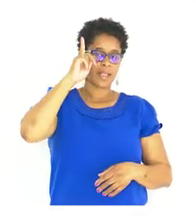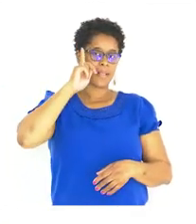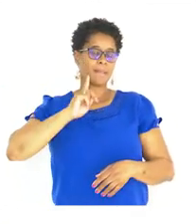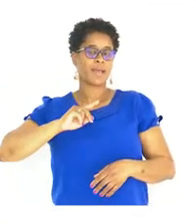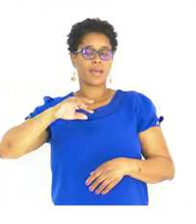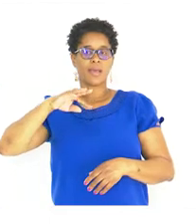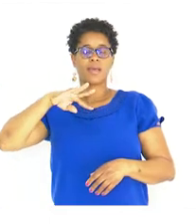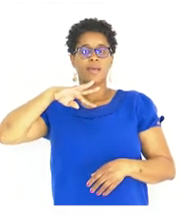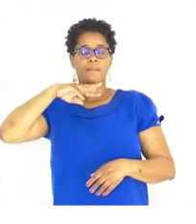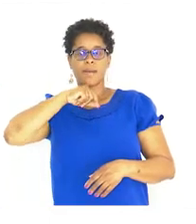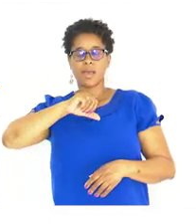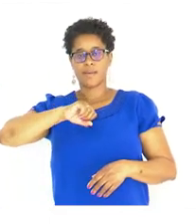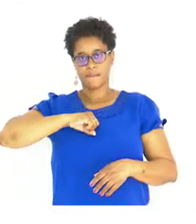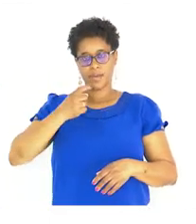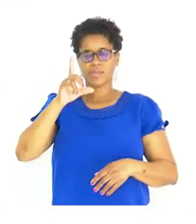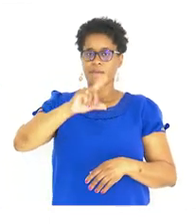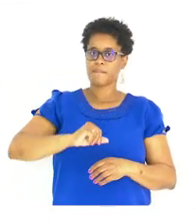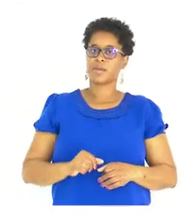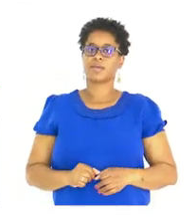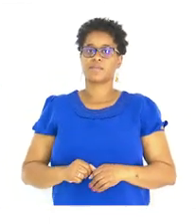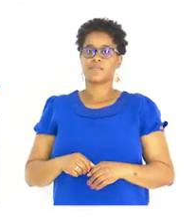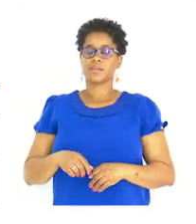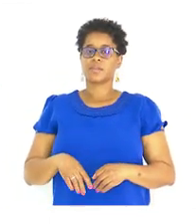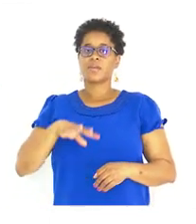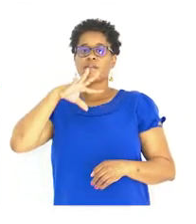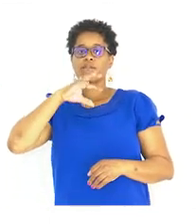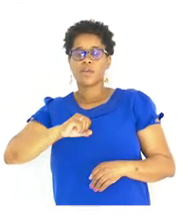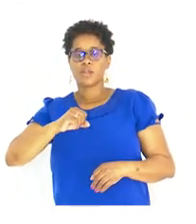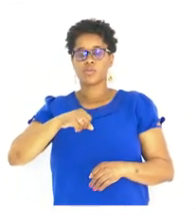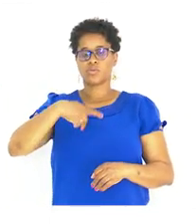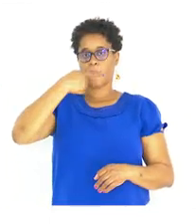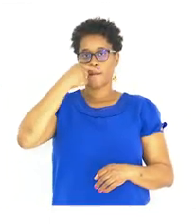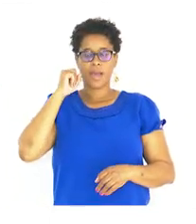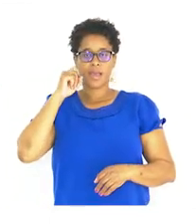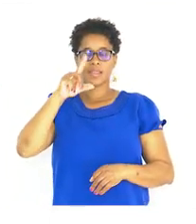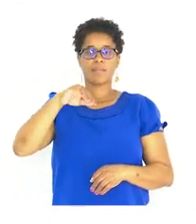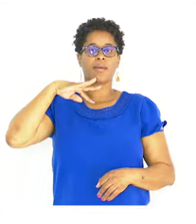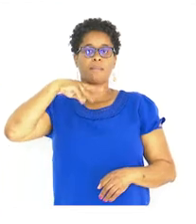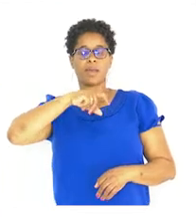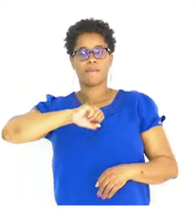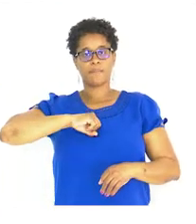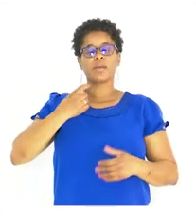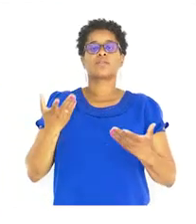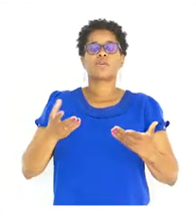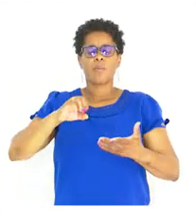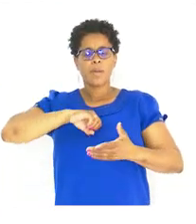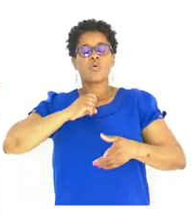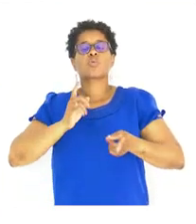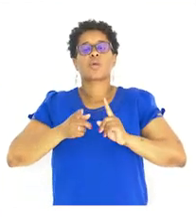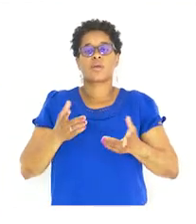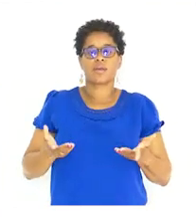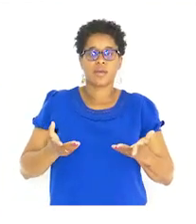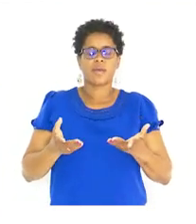Mãe São meus? Os filhos Do meu Pai E da minha Mãe São meus?